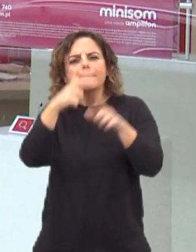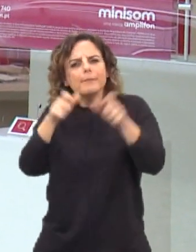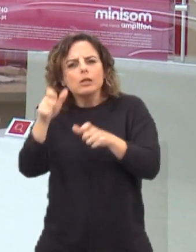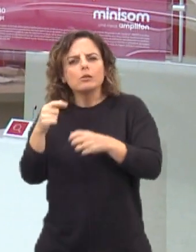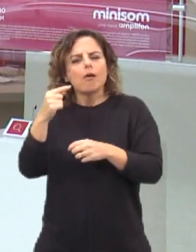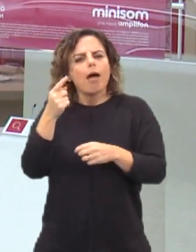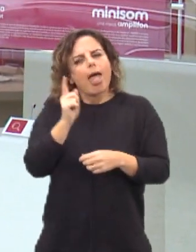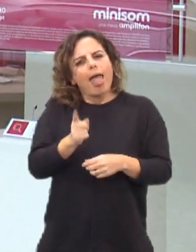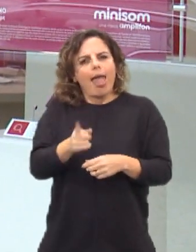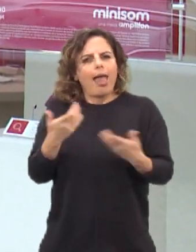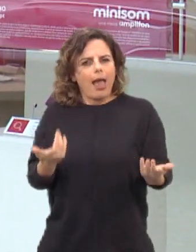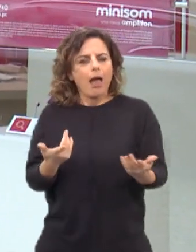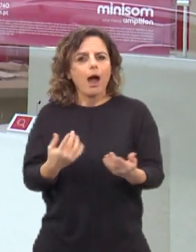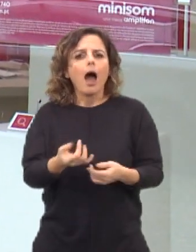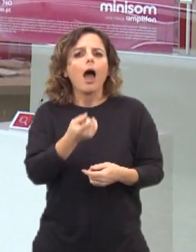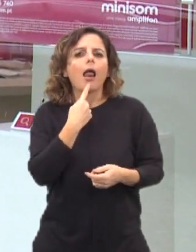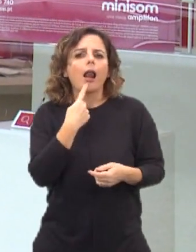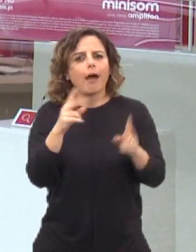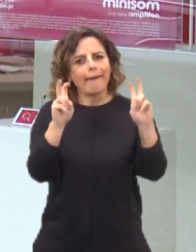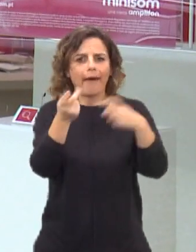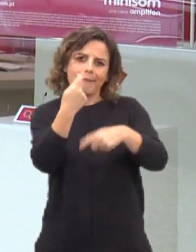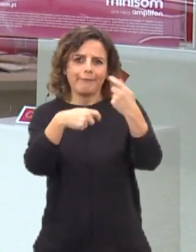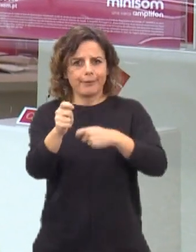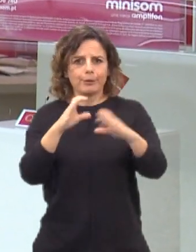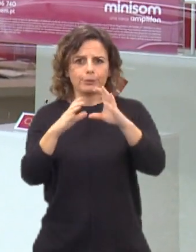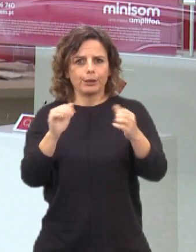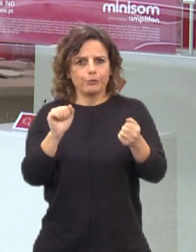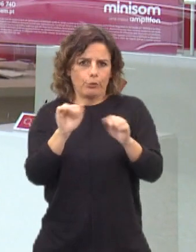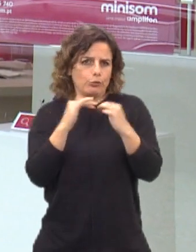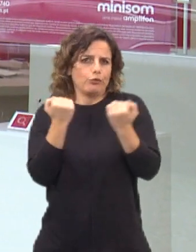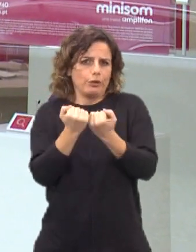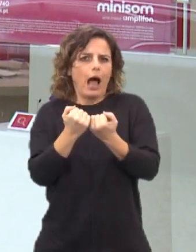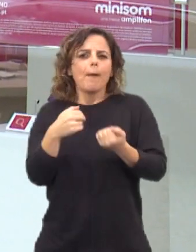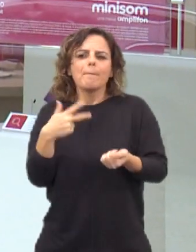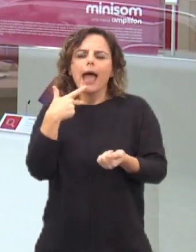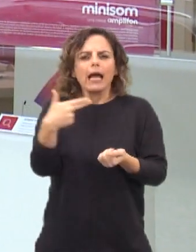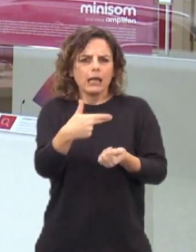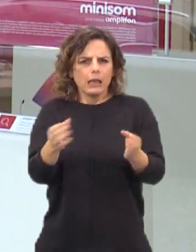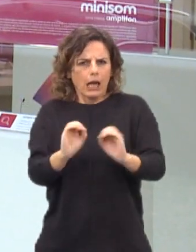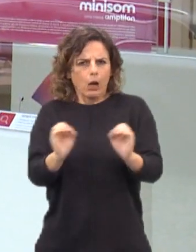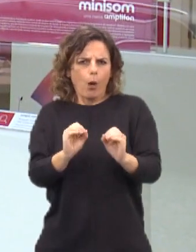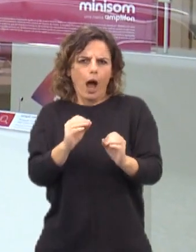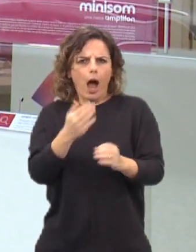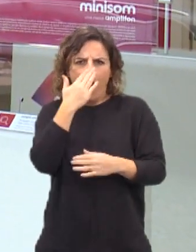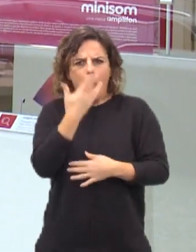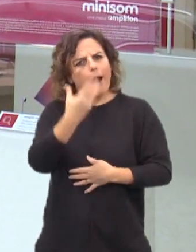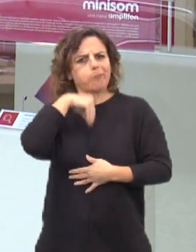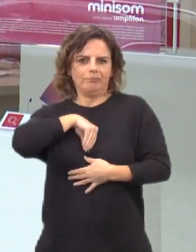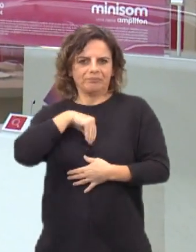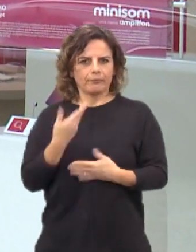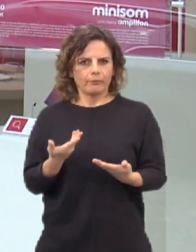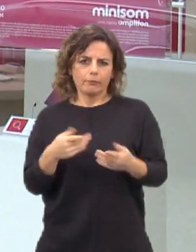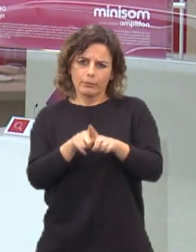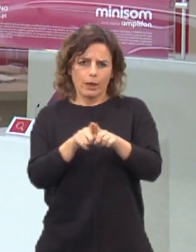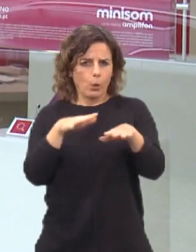tendência a engolir aquilo que lhes é vendido para a comunicação social sem sentido crítico, que é um pouco também aquilo que ocorre, por força